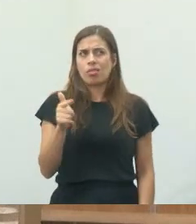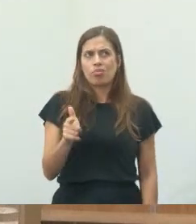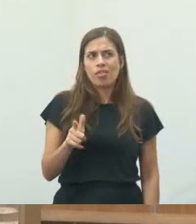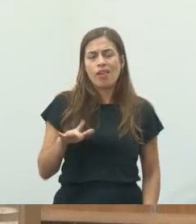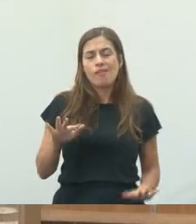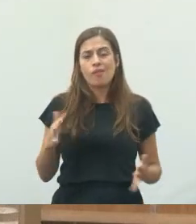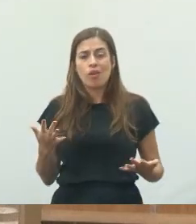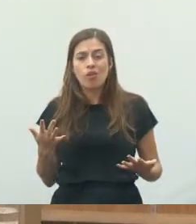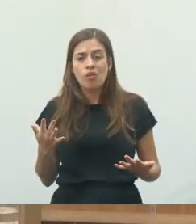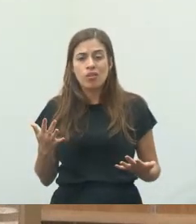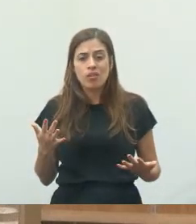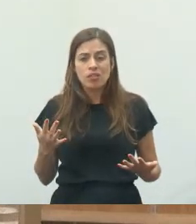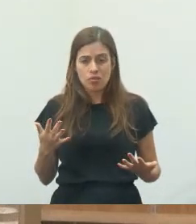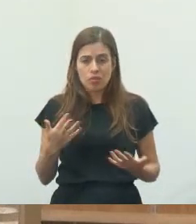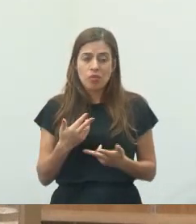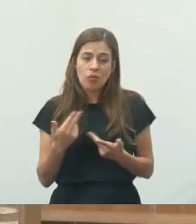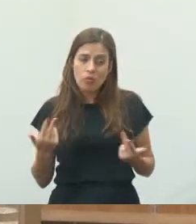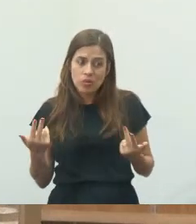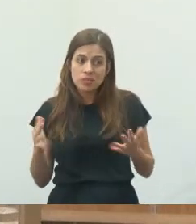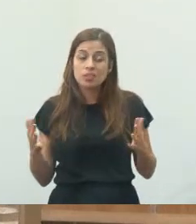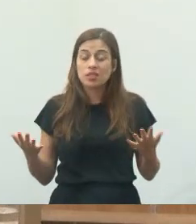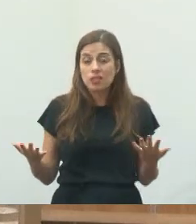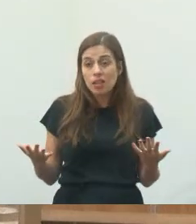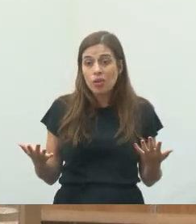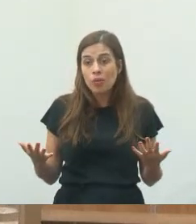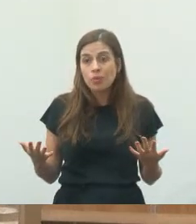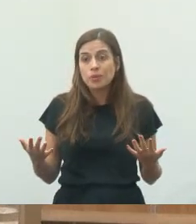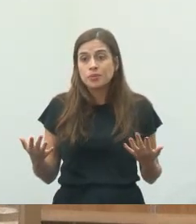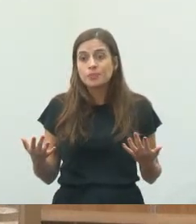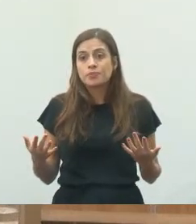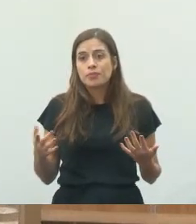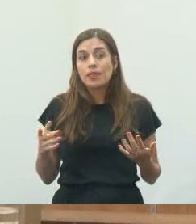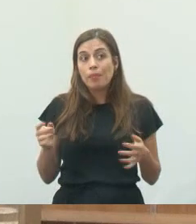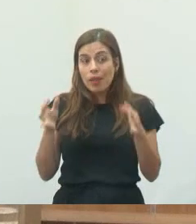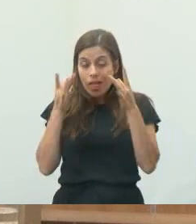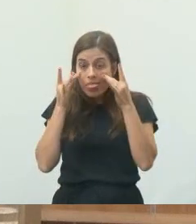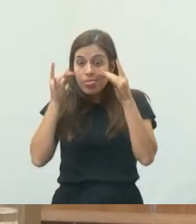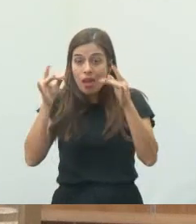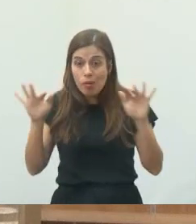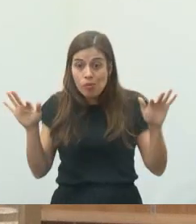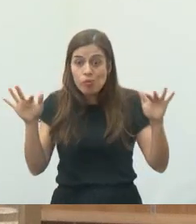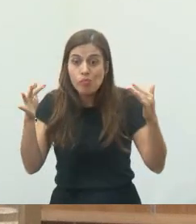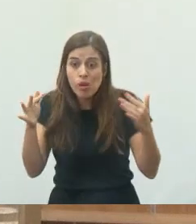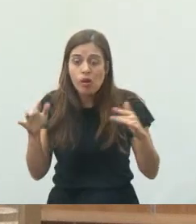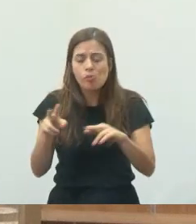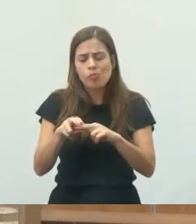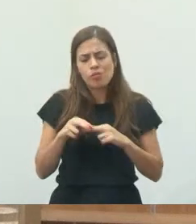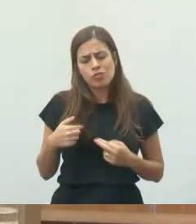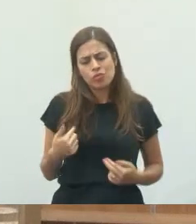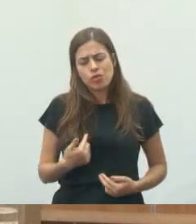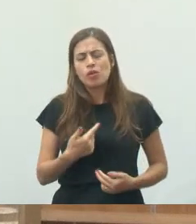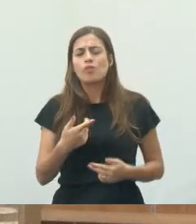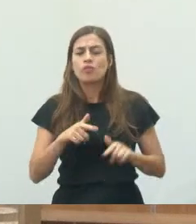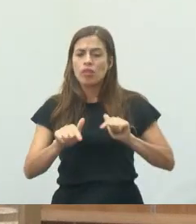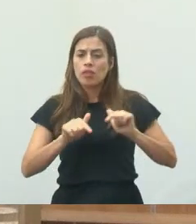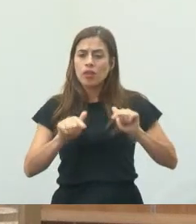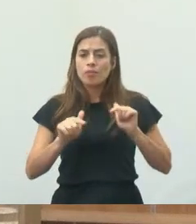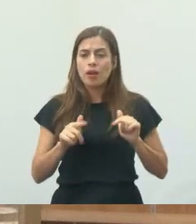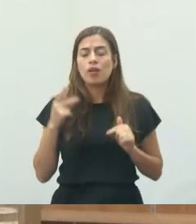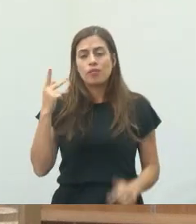algum incidente. Então, serve pelo menos como alerta. E por isso estou fazendo meu trabalho como vereador.